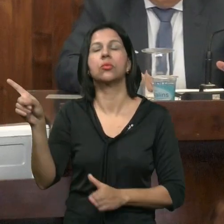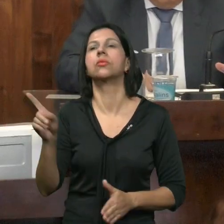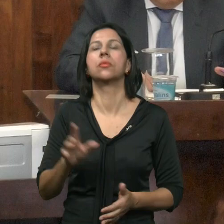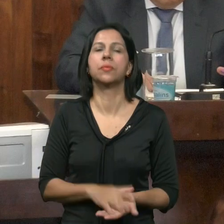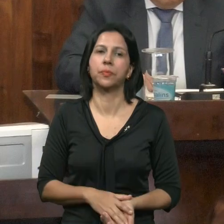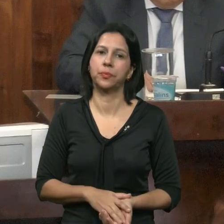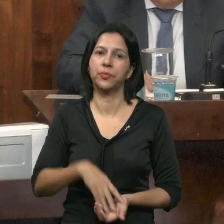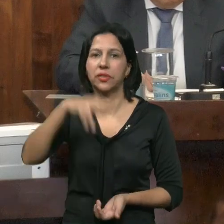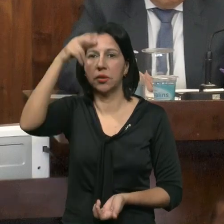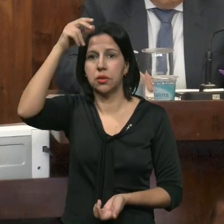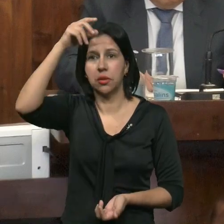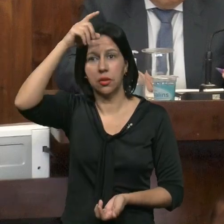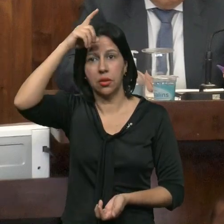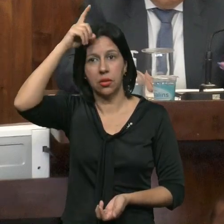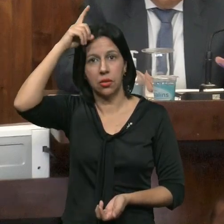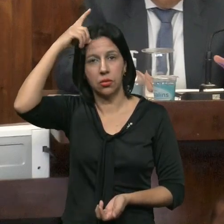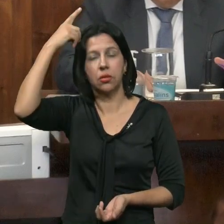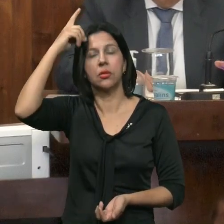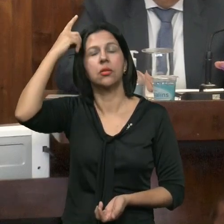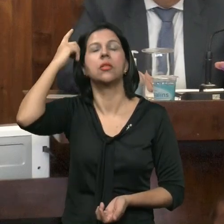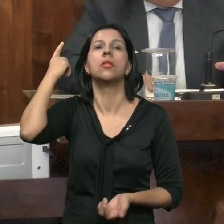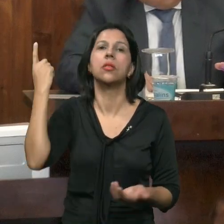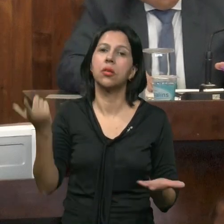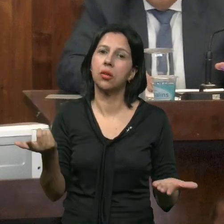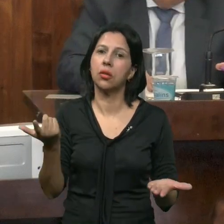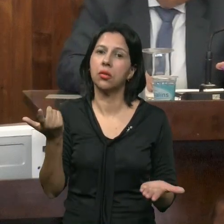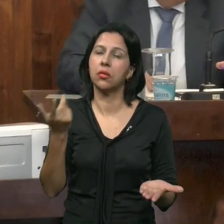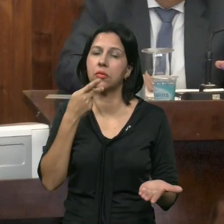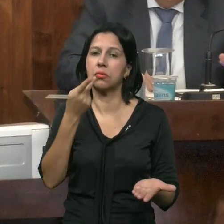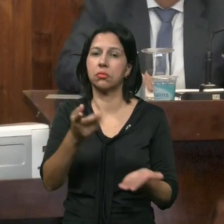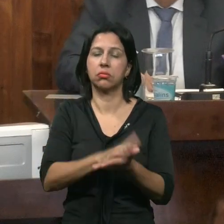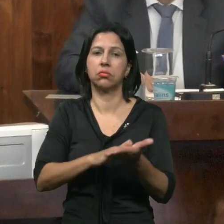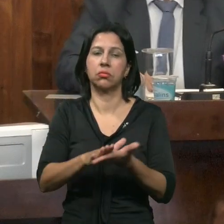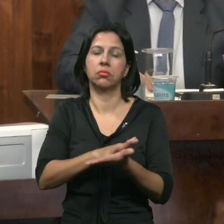Não Fizeram Emenda Nós Fizemos A Nossa Parte Aqui Agora Cabem A Eles